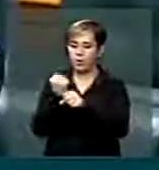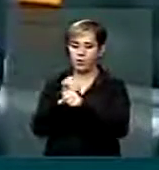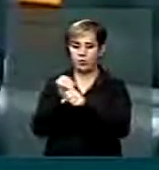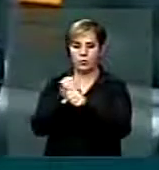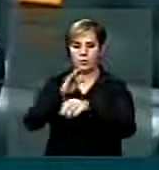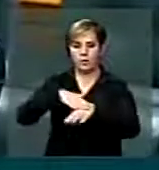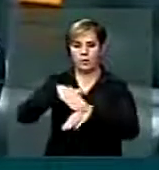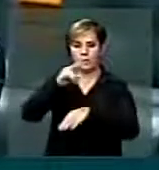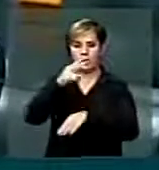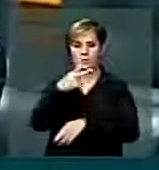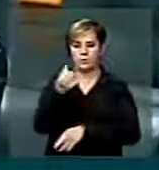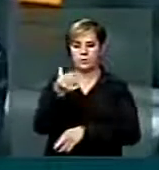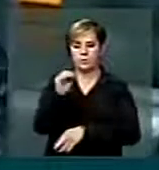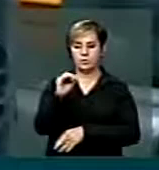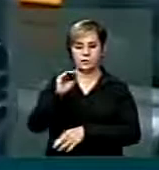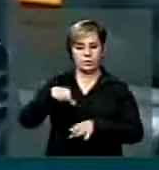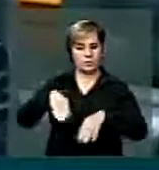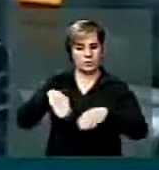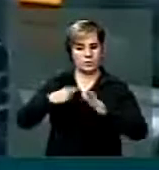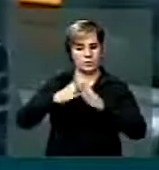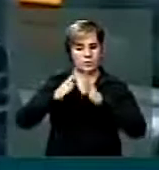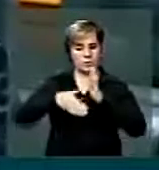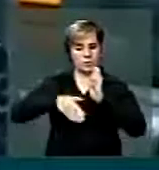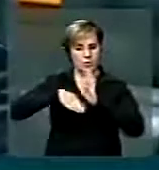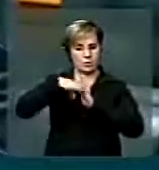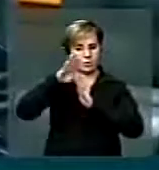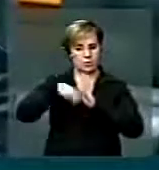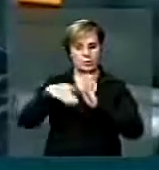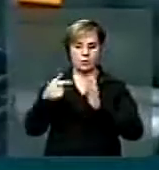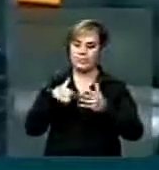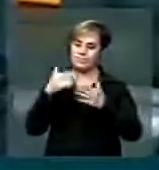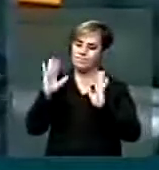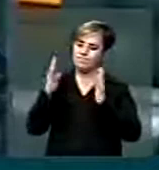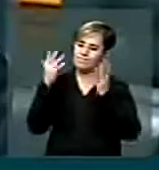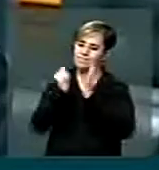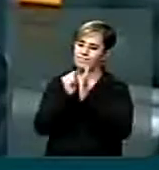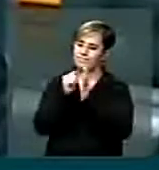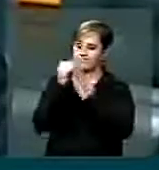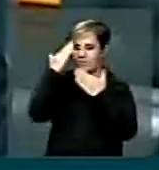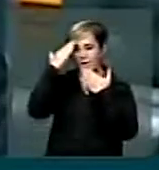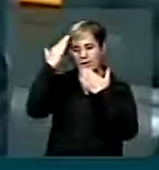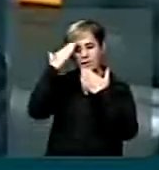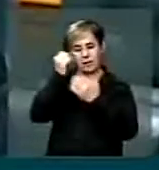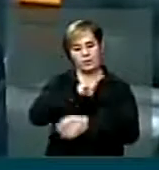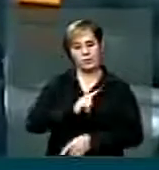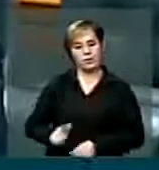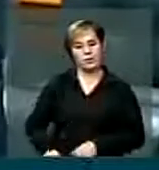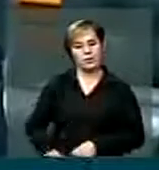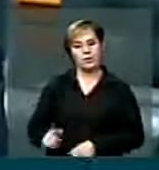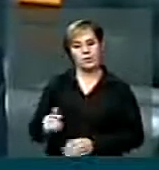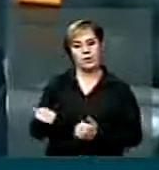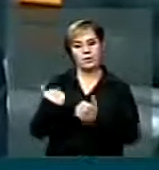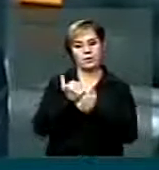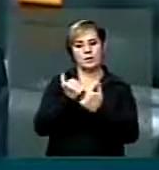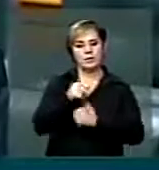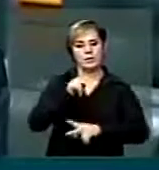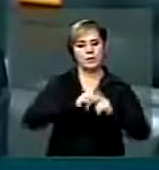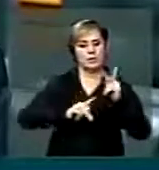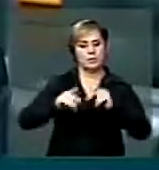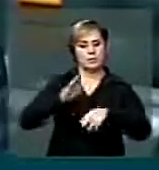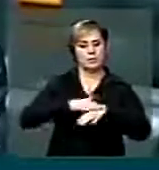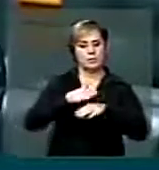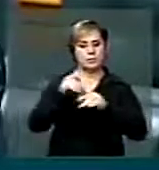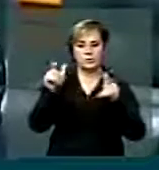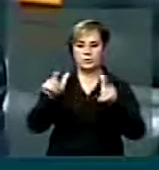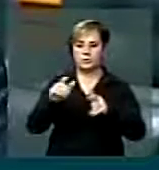mais 260 apartamentos. Eu quero aqui comemorar e agradecer ao governador Alckmin, em nome de toda a população isabelense